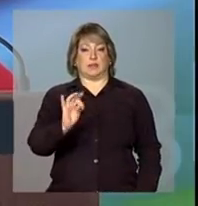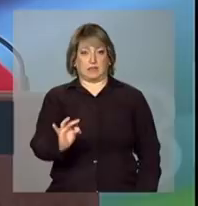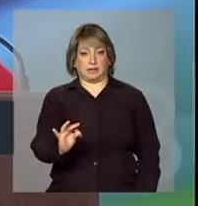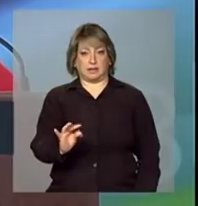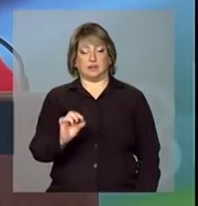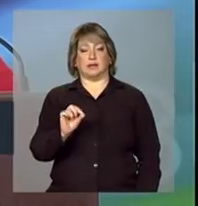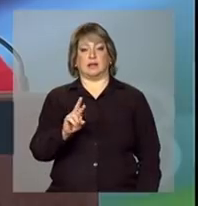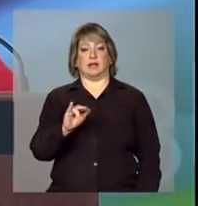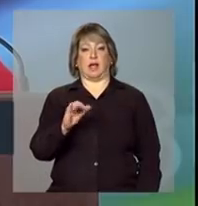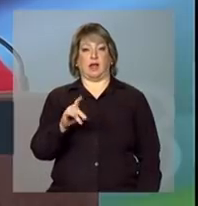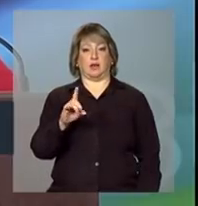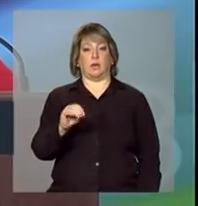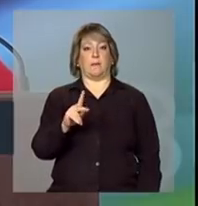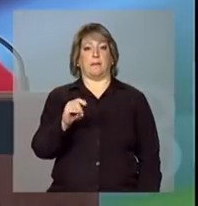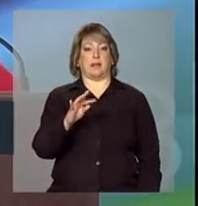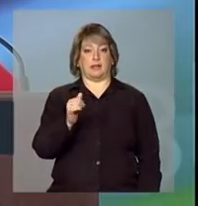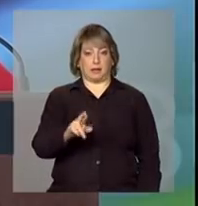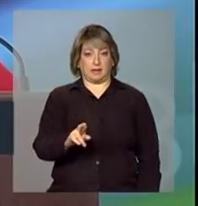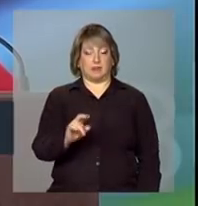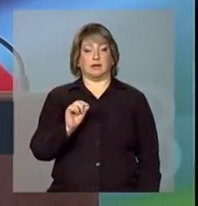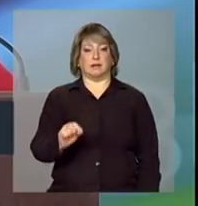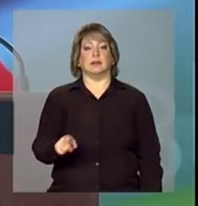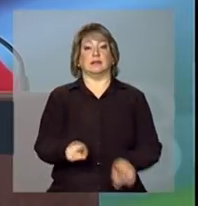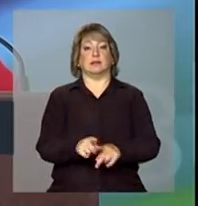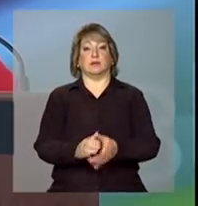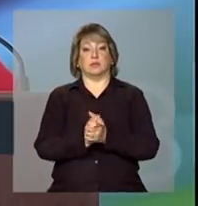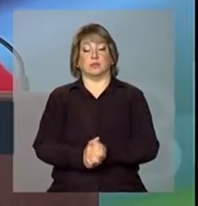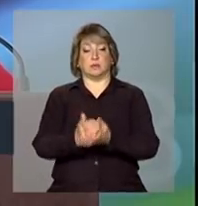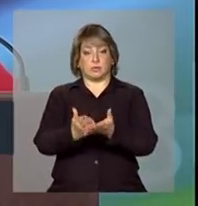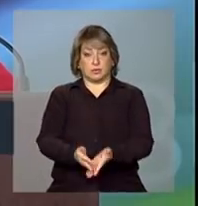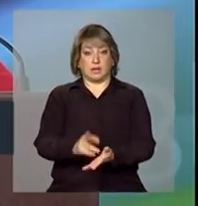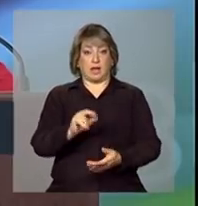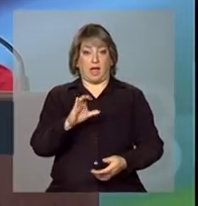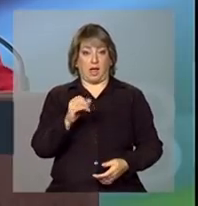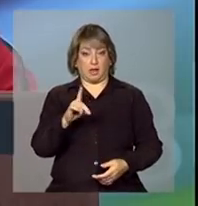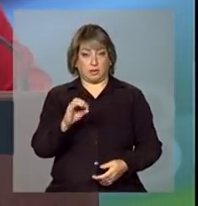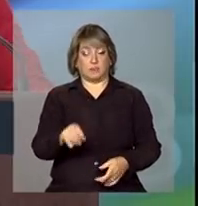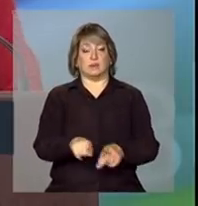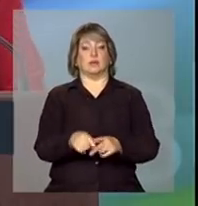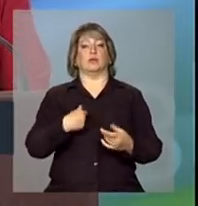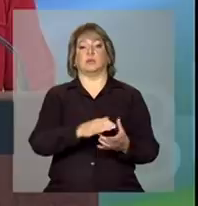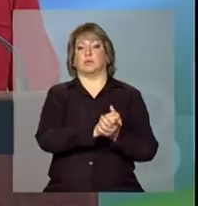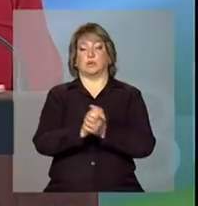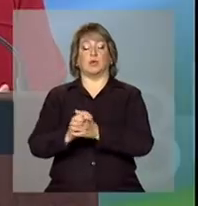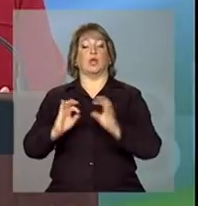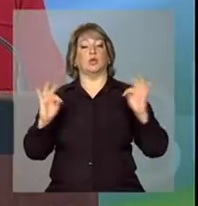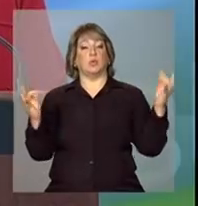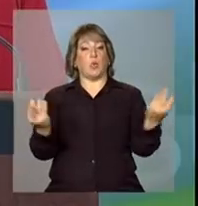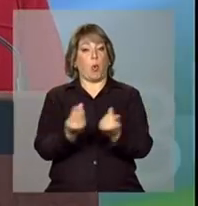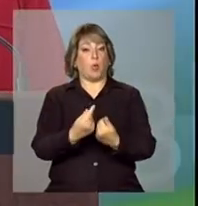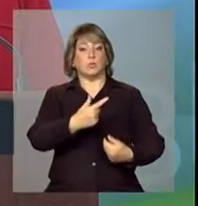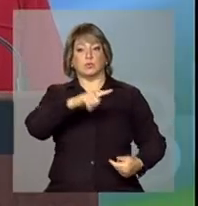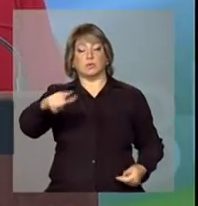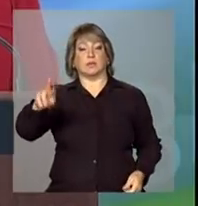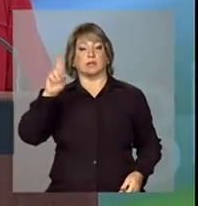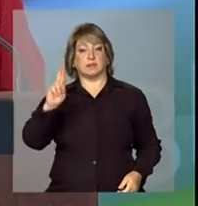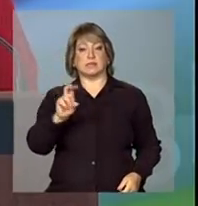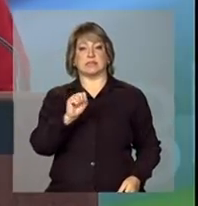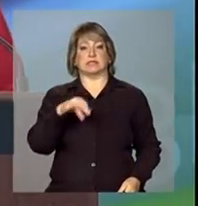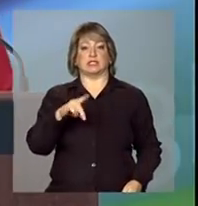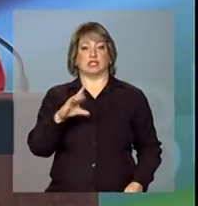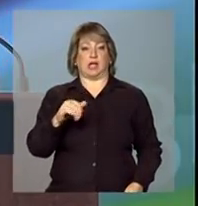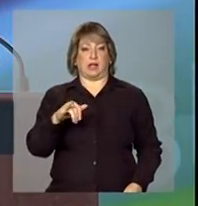Ricardo Patá, e ao cumprimentar o Ricardo eu cumprimento todos os demais representantes sindicais.